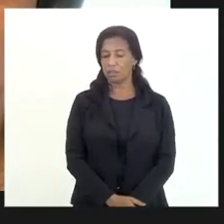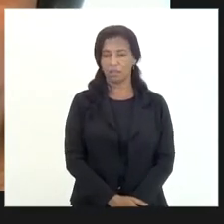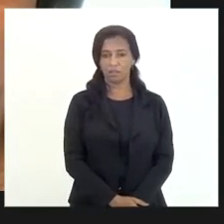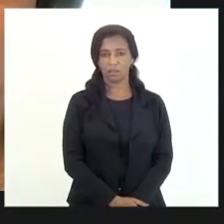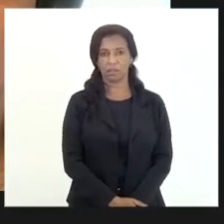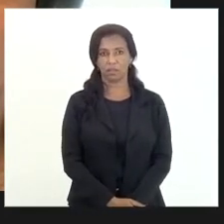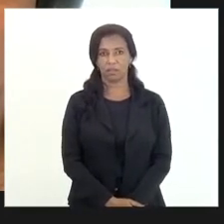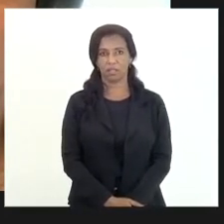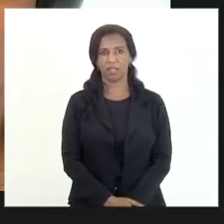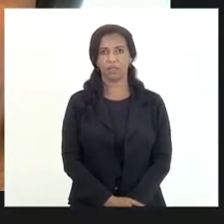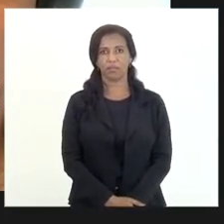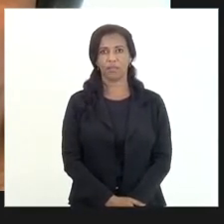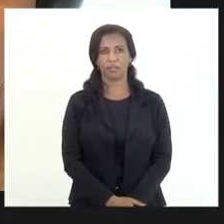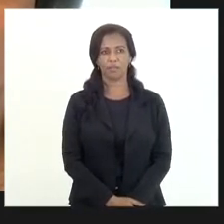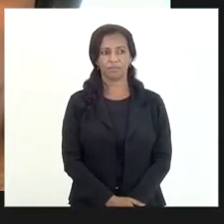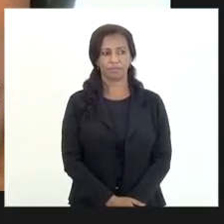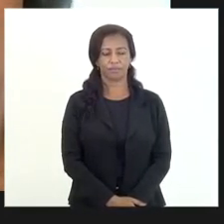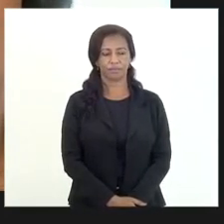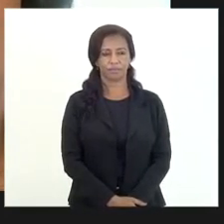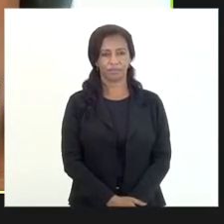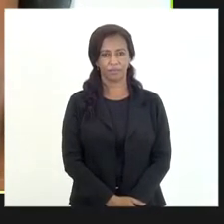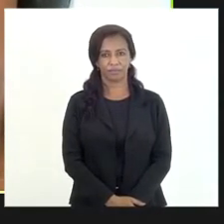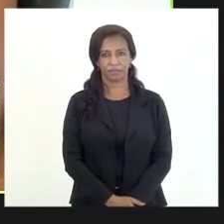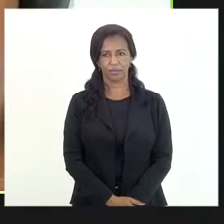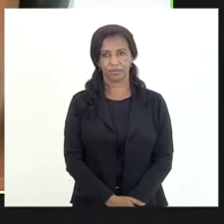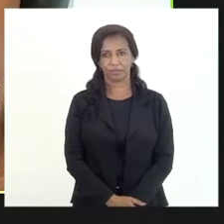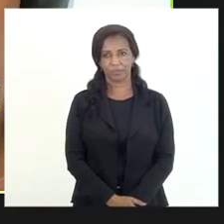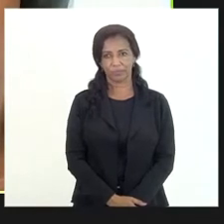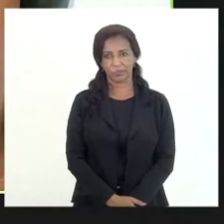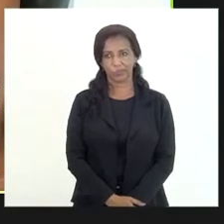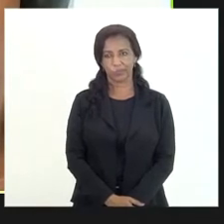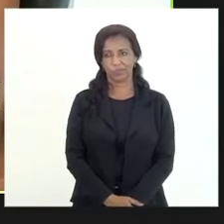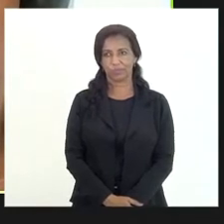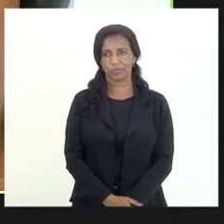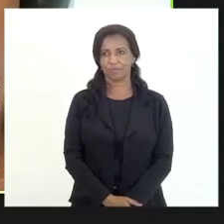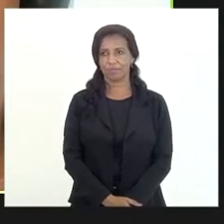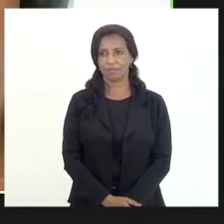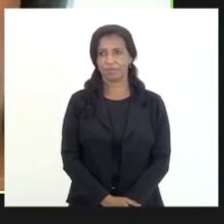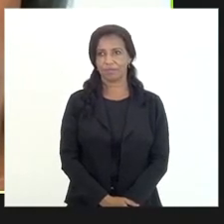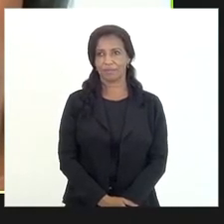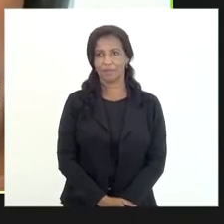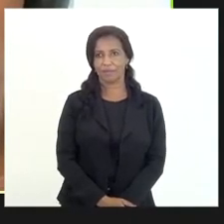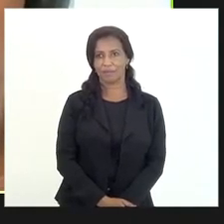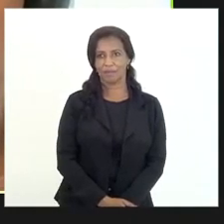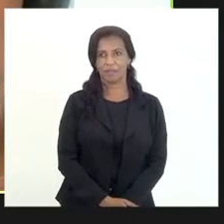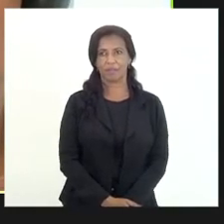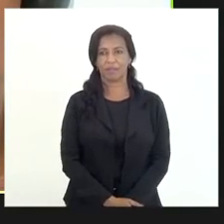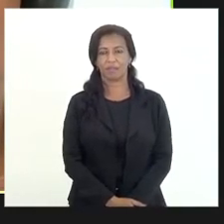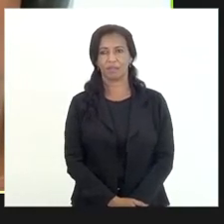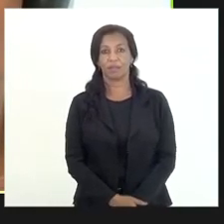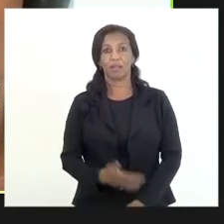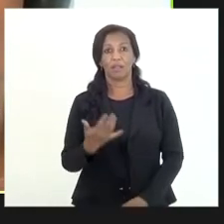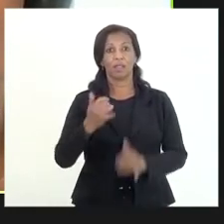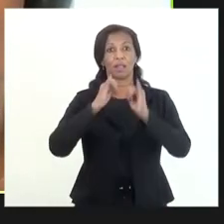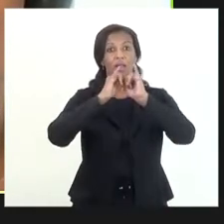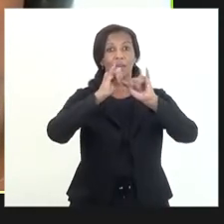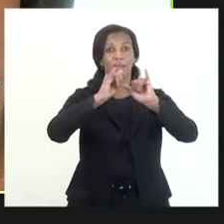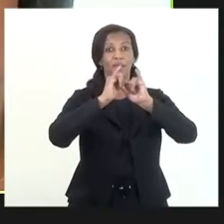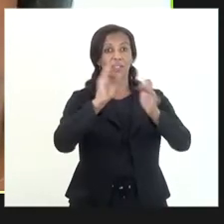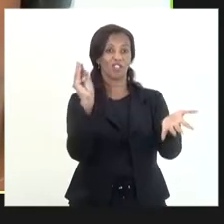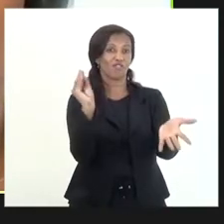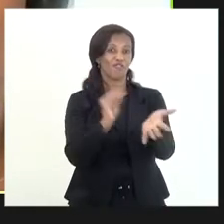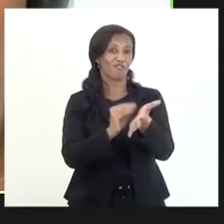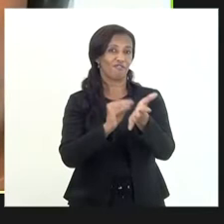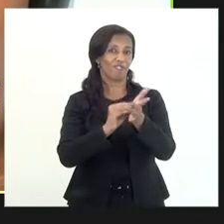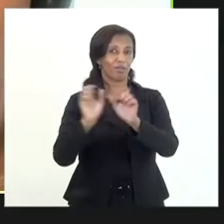para você quanto para procuradoria eu não estou conseguindo está aqui o share screen eu clico aqui no share screen e dá uma mensagem de que não está habilitado para